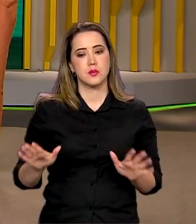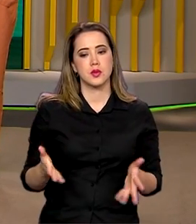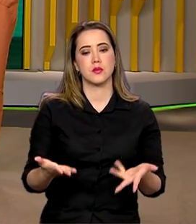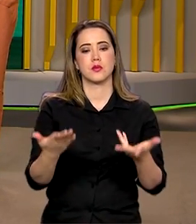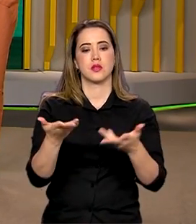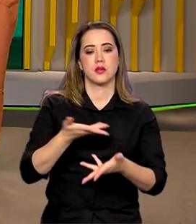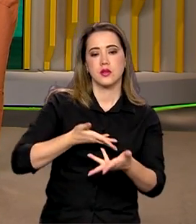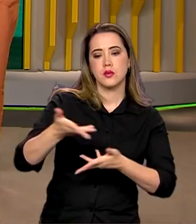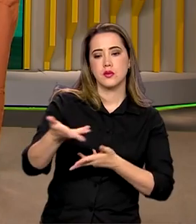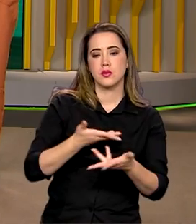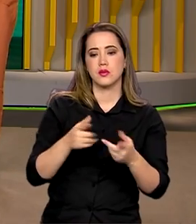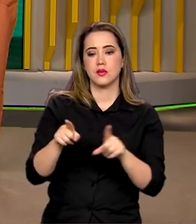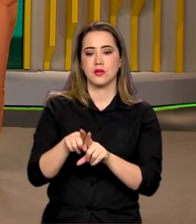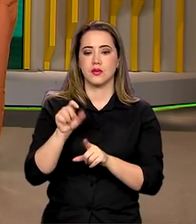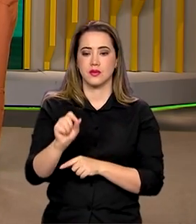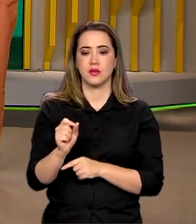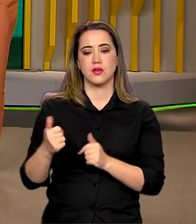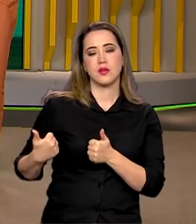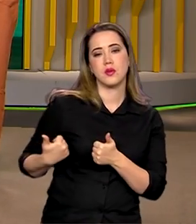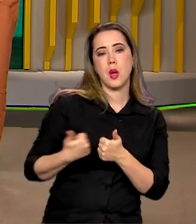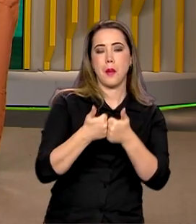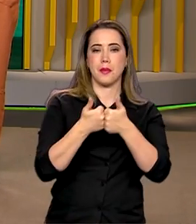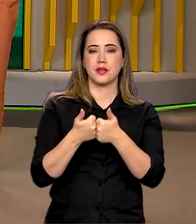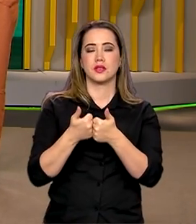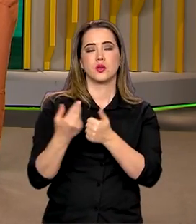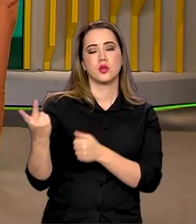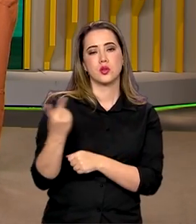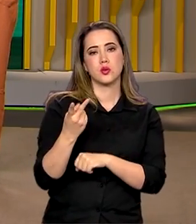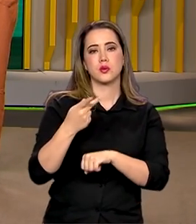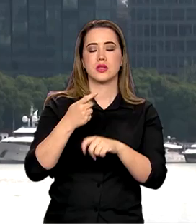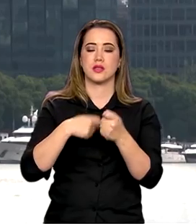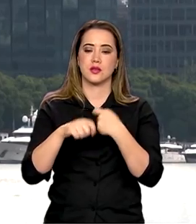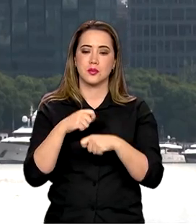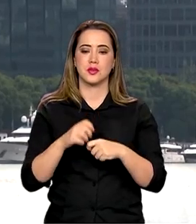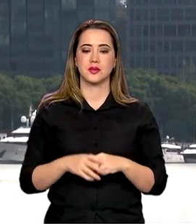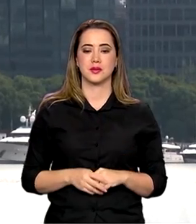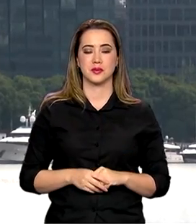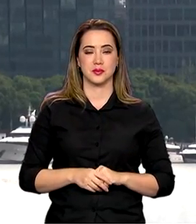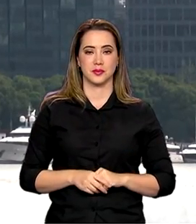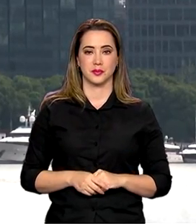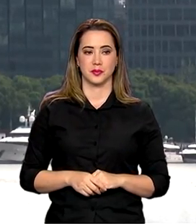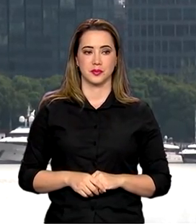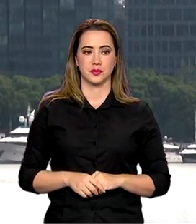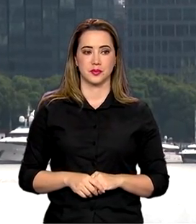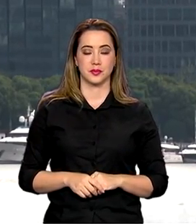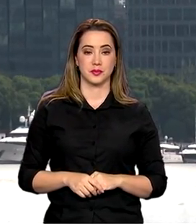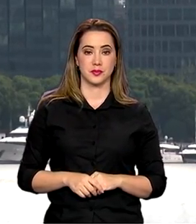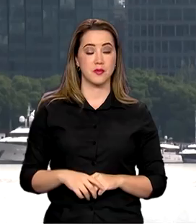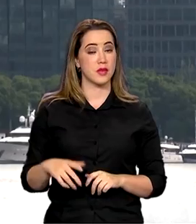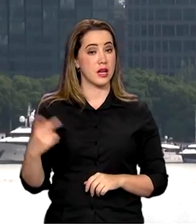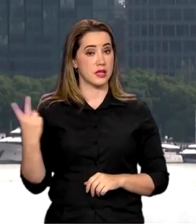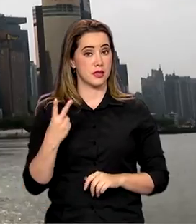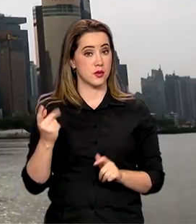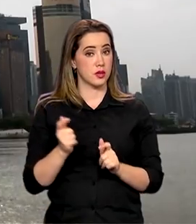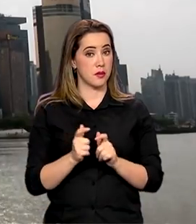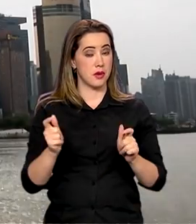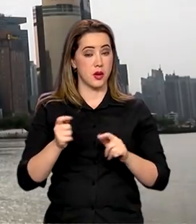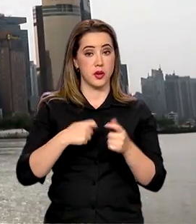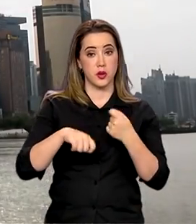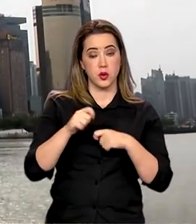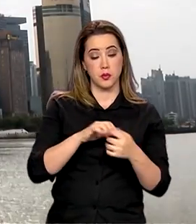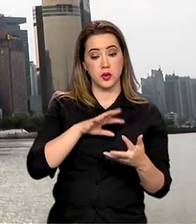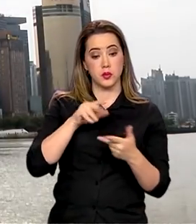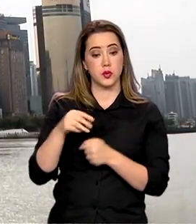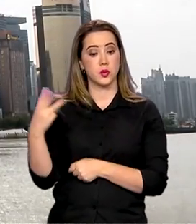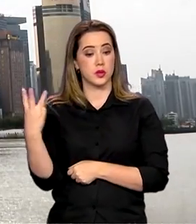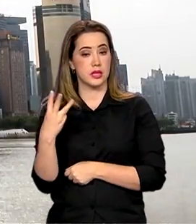cooperação e aproximar ainda mais as duas economias. Segunda maior economia do mundo, terceiro